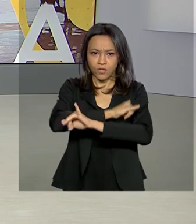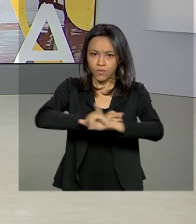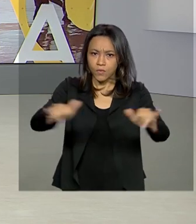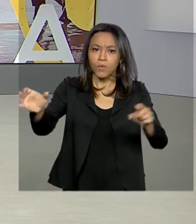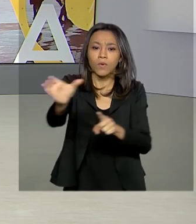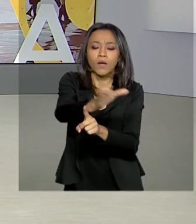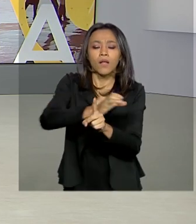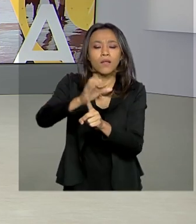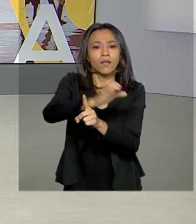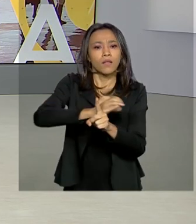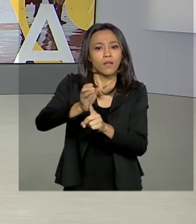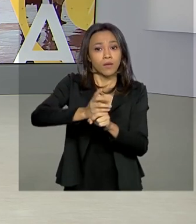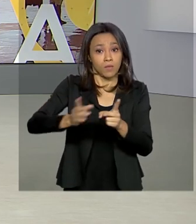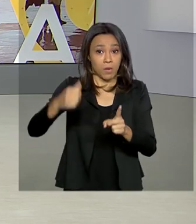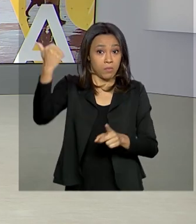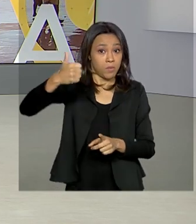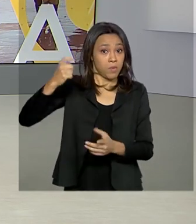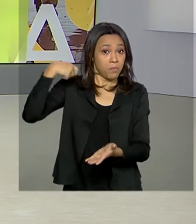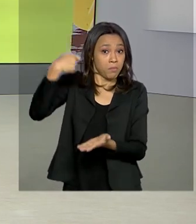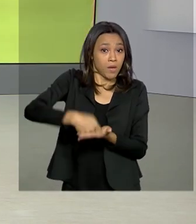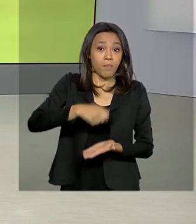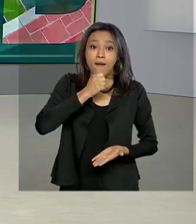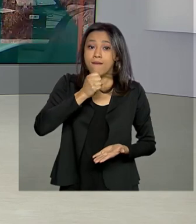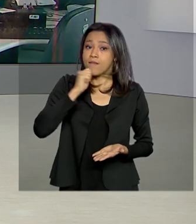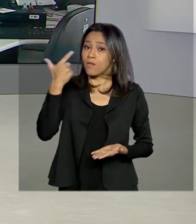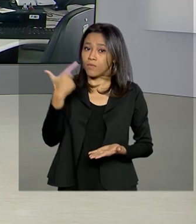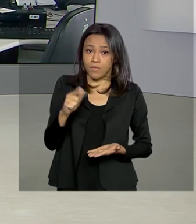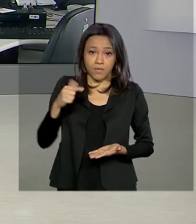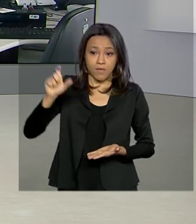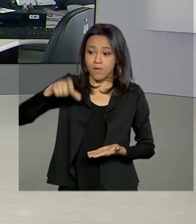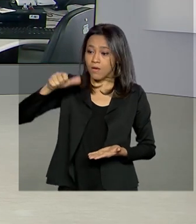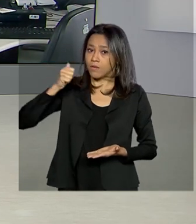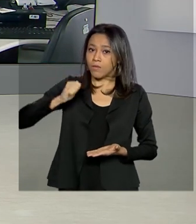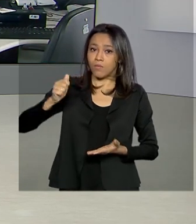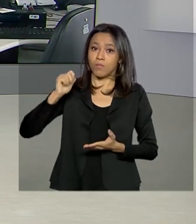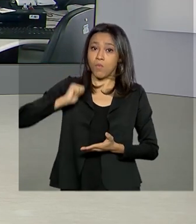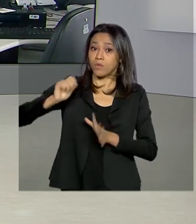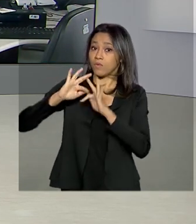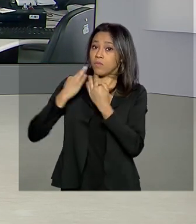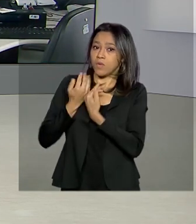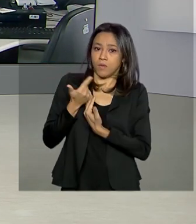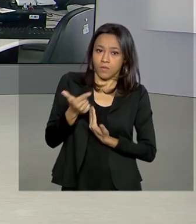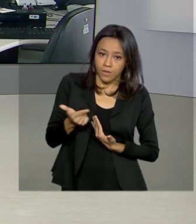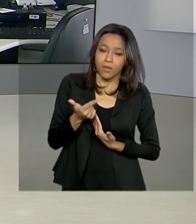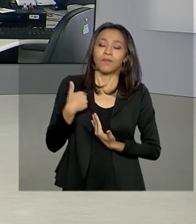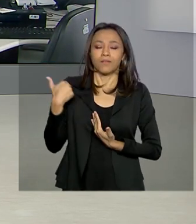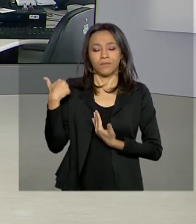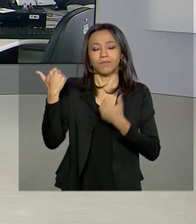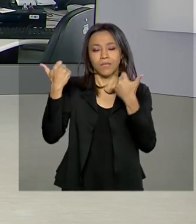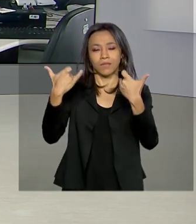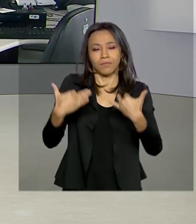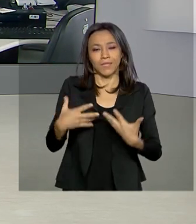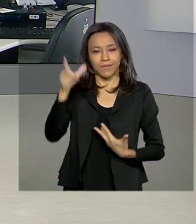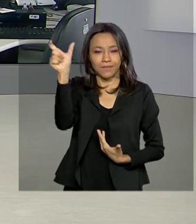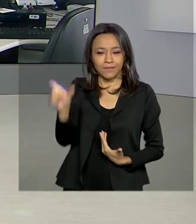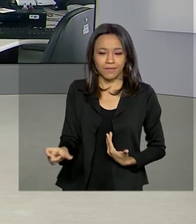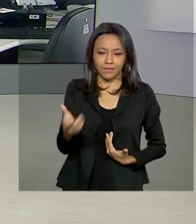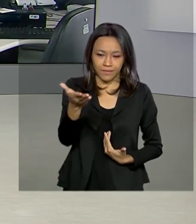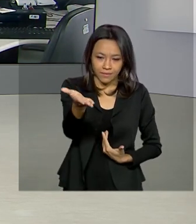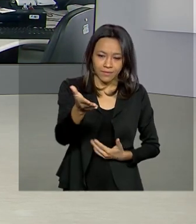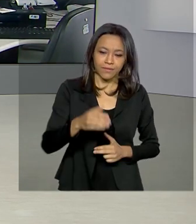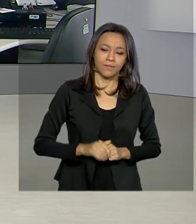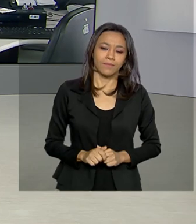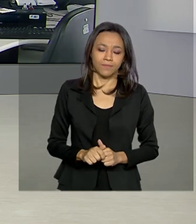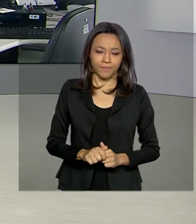para quem não tem o Bolsa Família. A repórter Cláudia Boiunga tem as informações ao vivo lá do Rio de Janeiro. Bom dia, Cláudia.